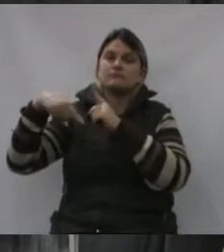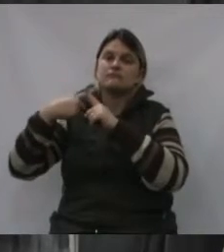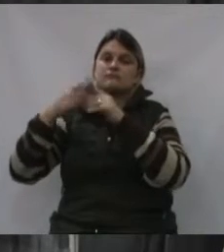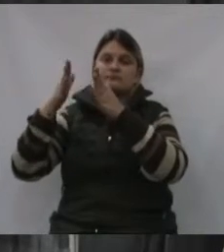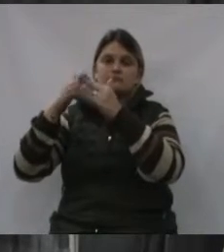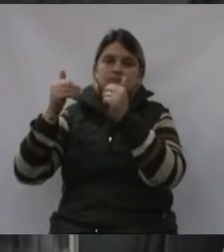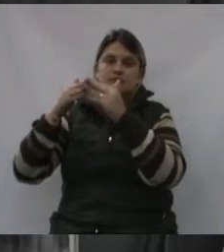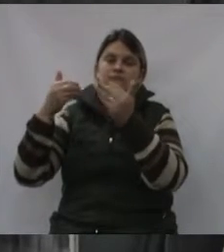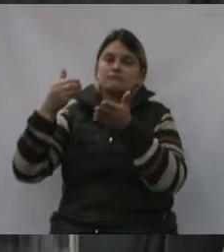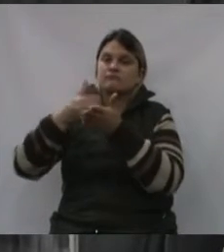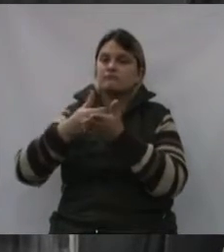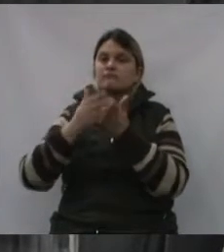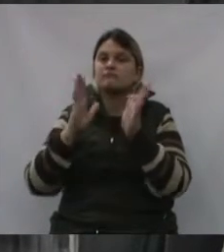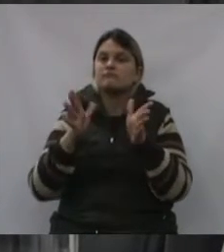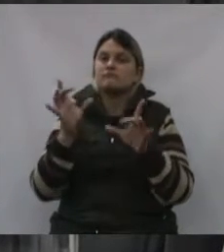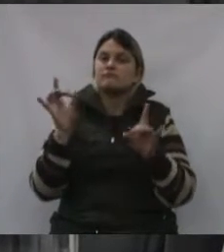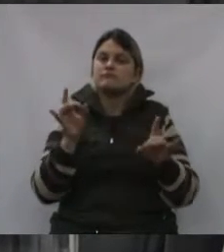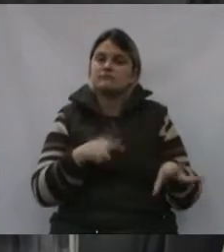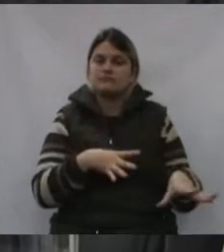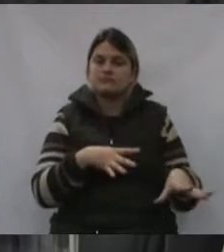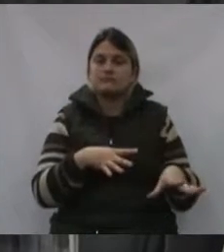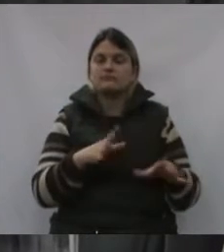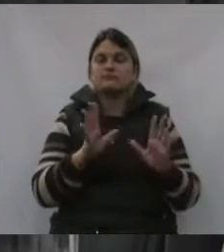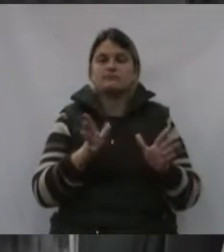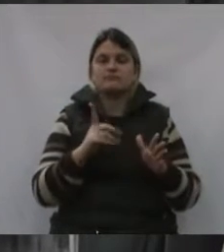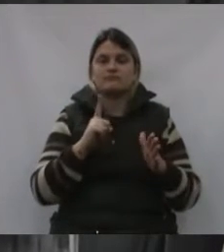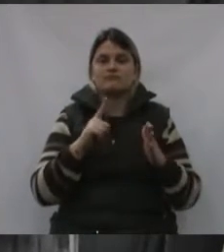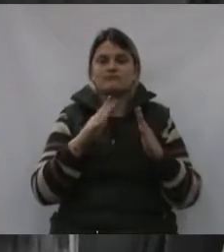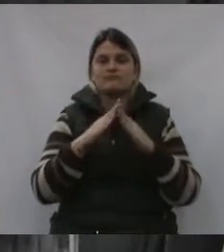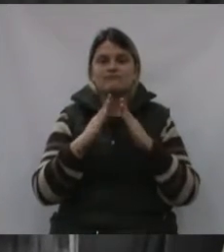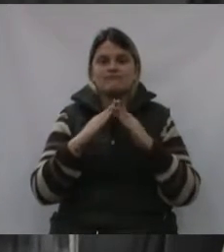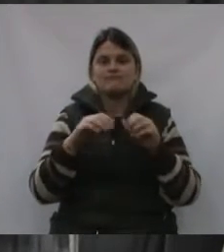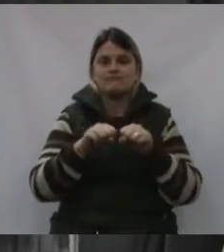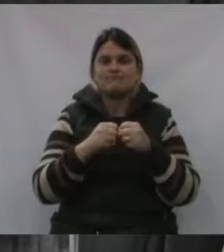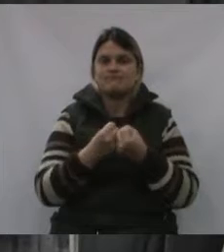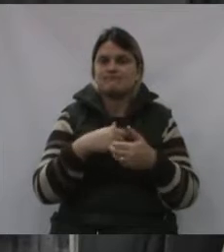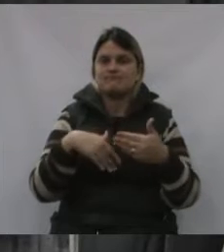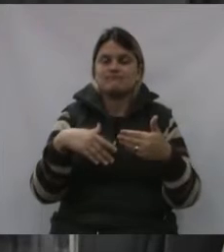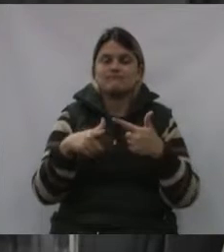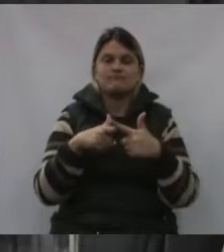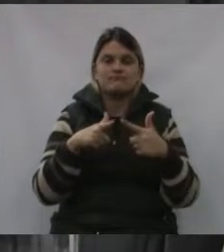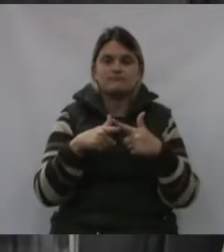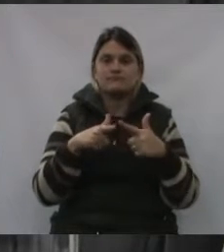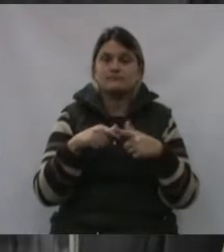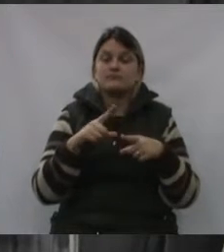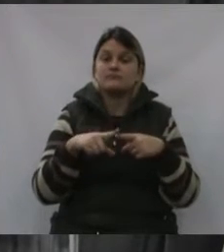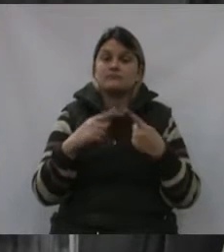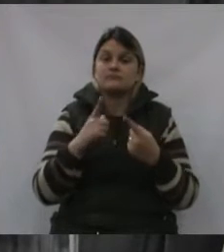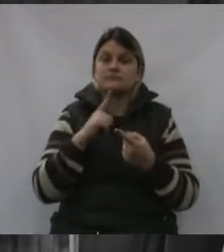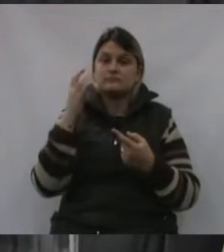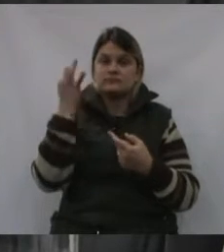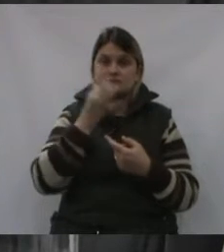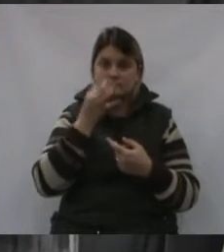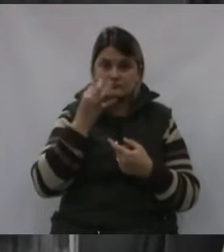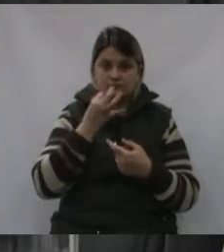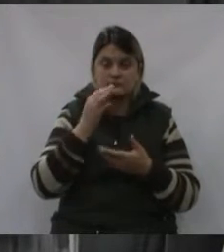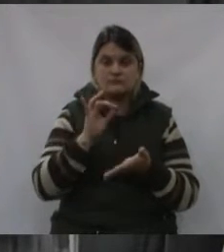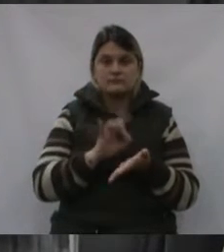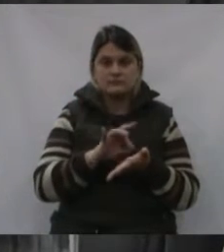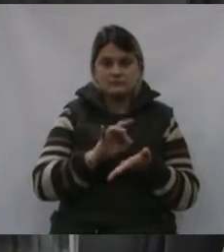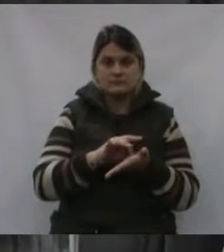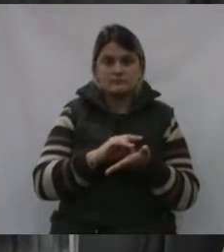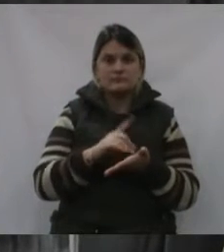e abandonou o negócio, deixando a metade do bairro sem cobertura. Mas eu tenho certeza que mesmo sem